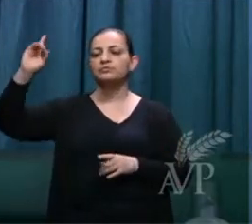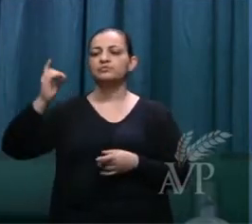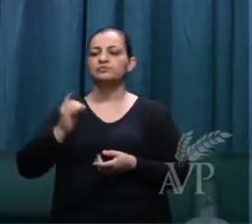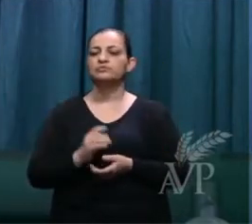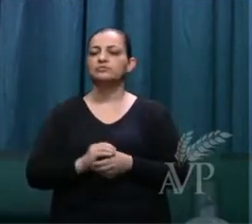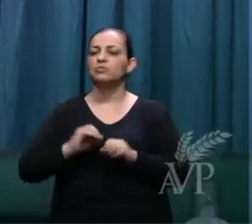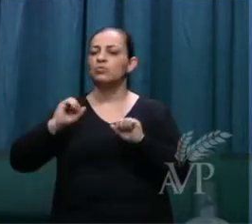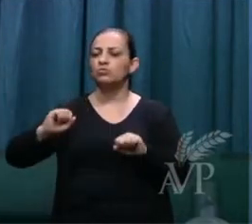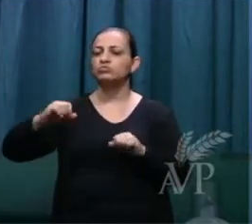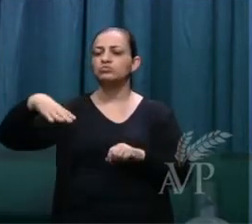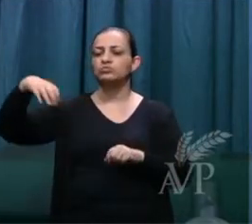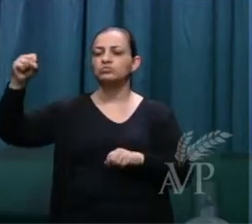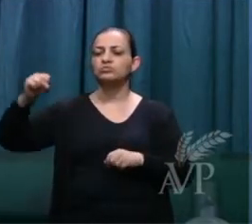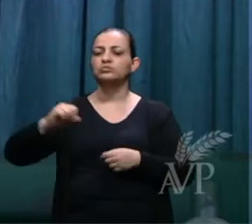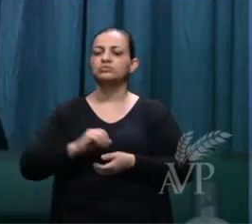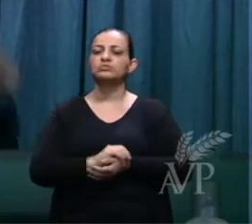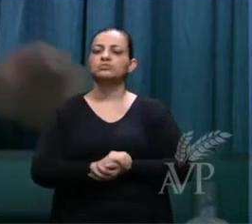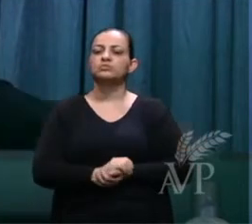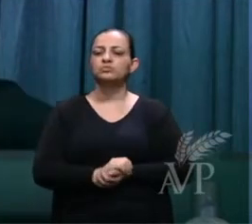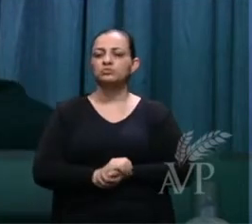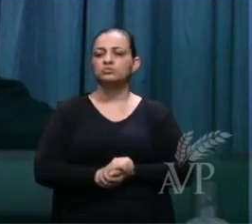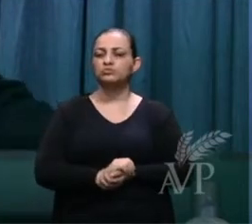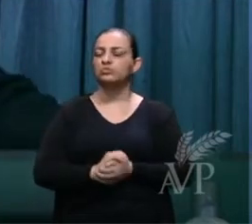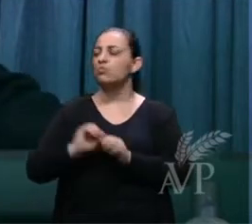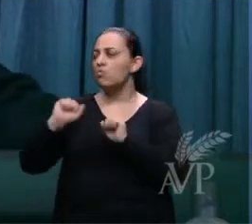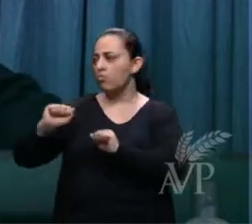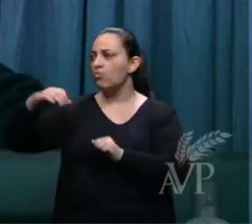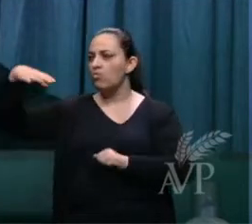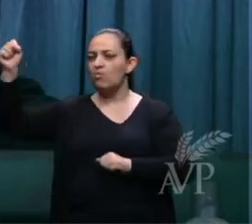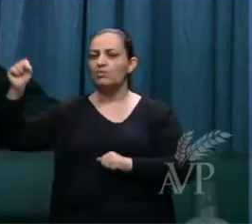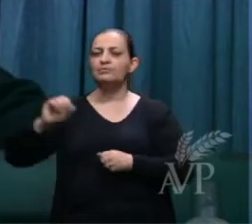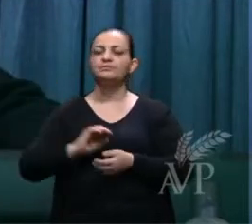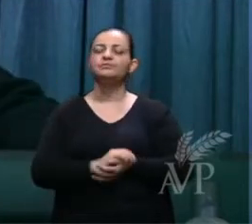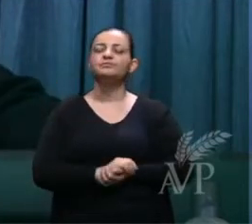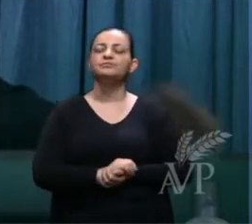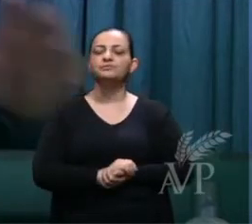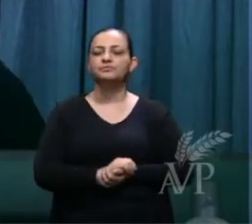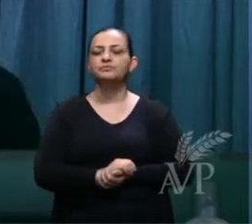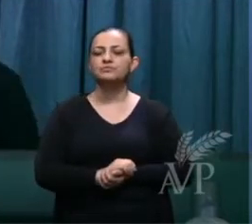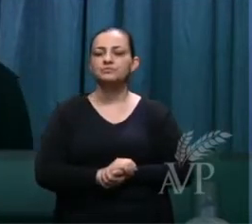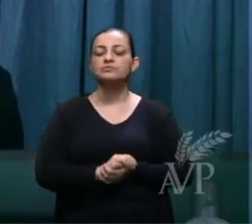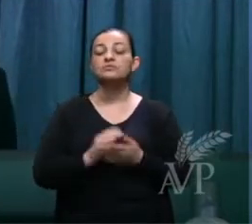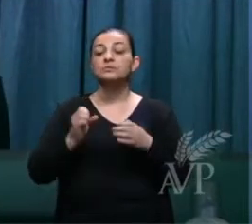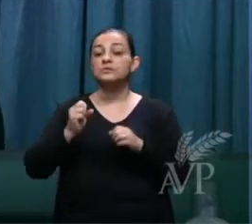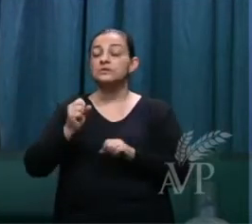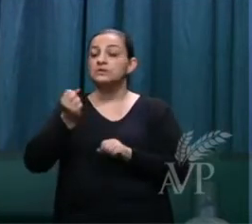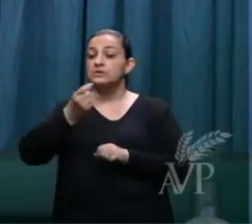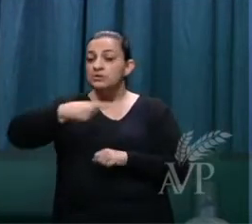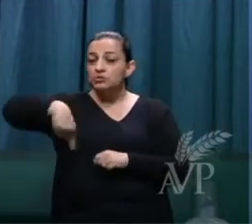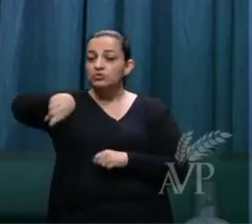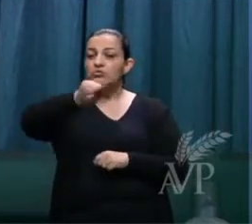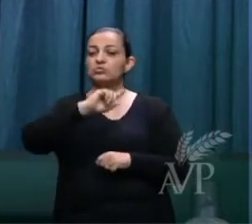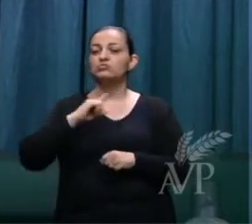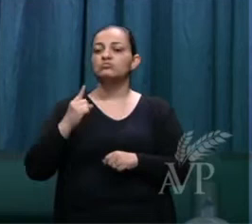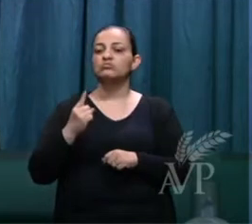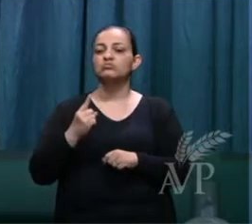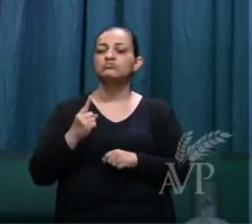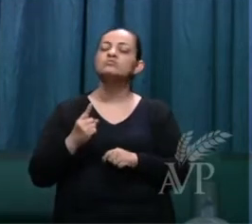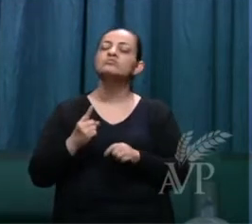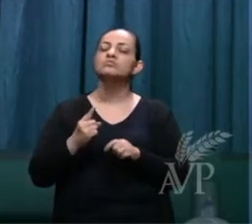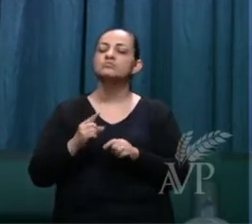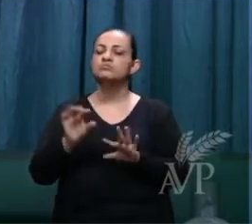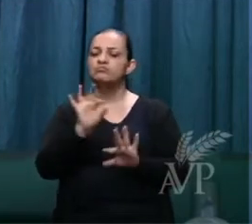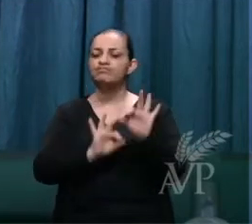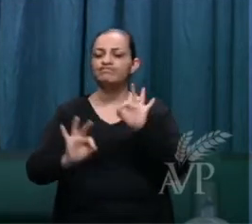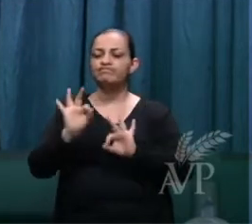Pode apagar, irmão. Pode apagar. E você se consagrou. Quando este lugar